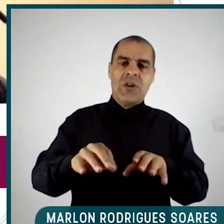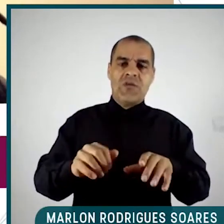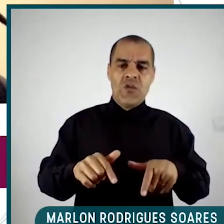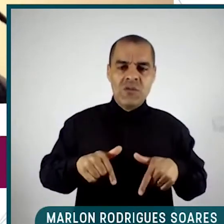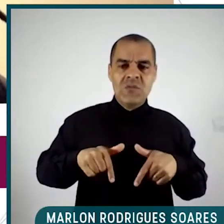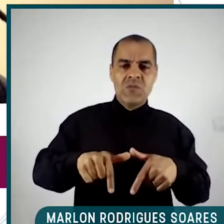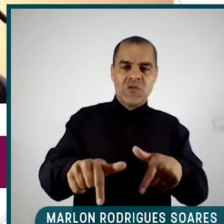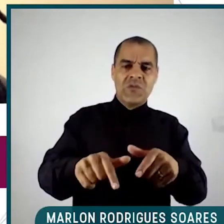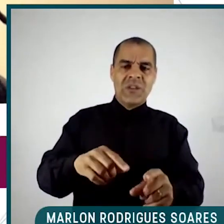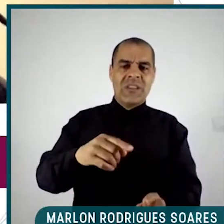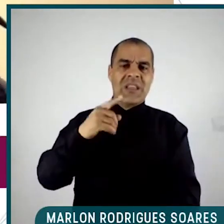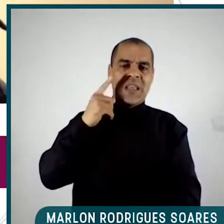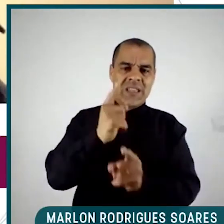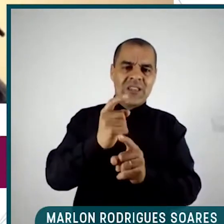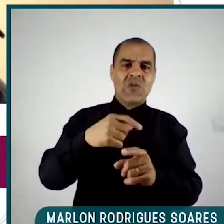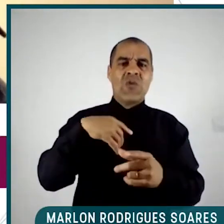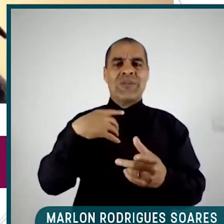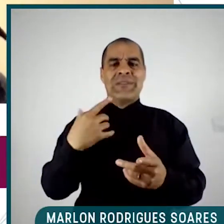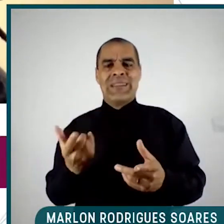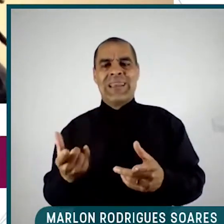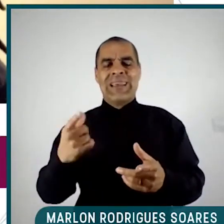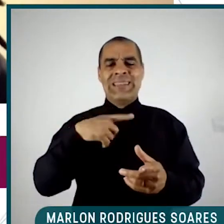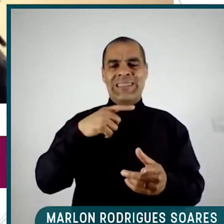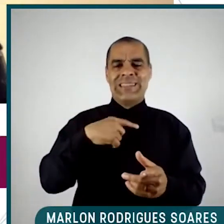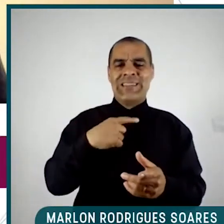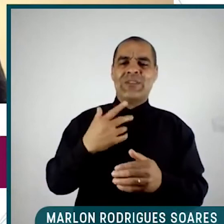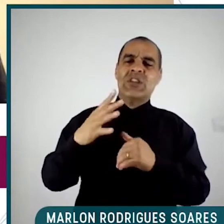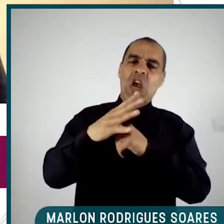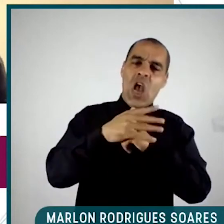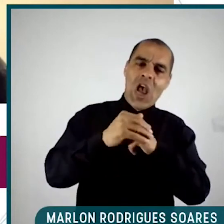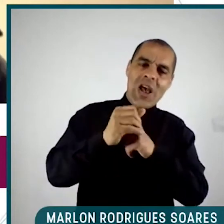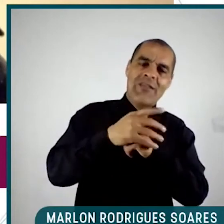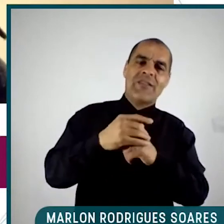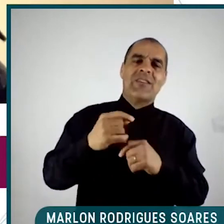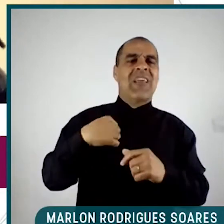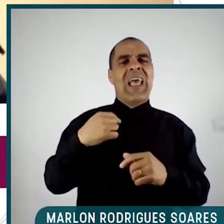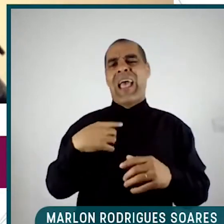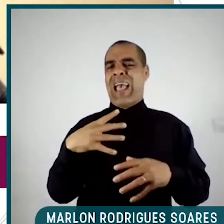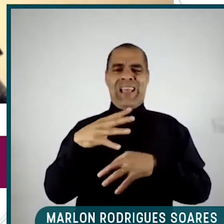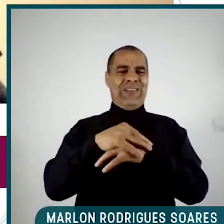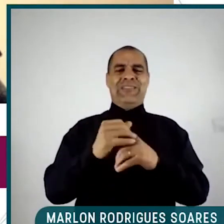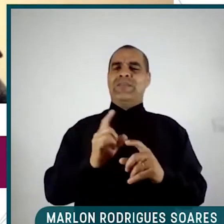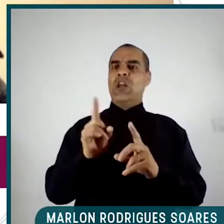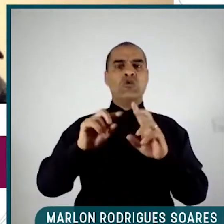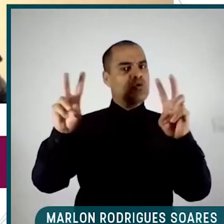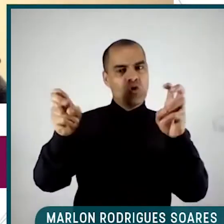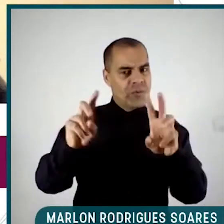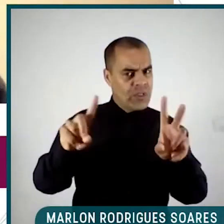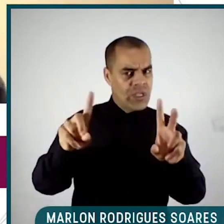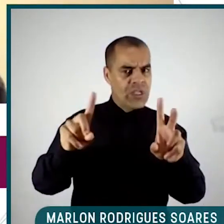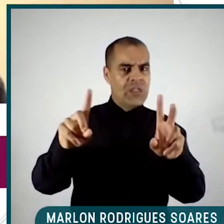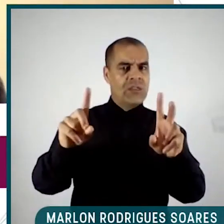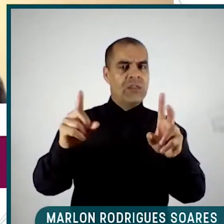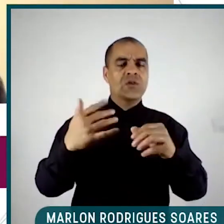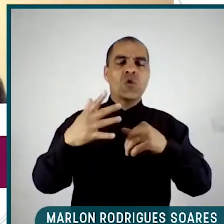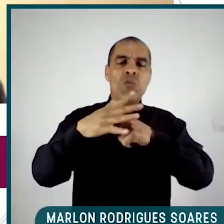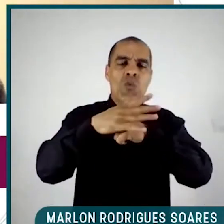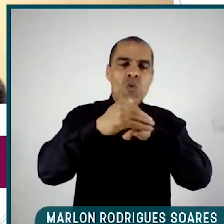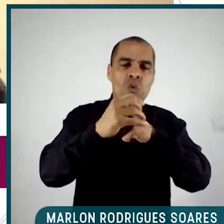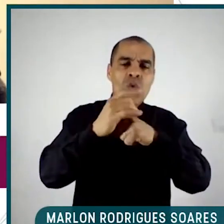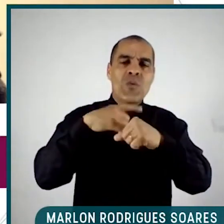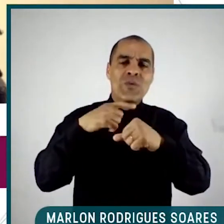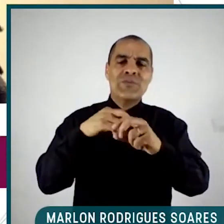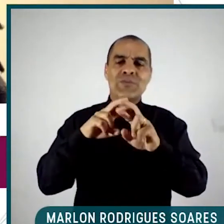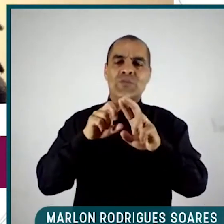de afeto, né? Quando eu falo de afeto, não é, ah, eu te amo. Não é sobre isso. É sobre um círculo seguro a